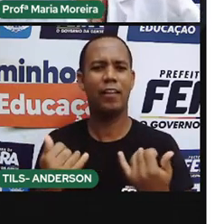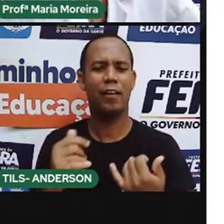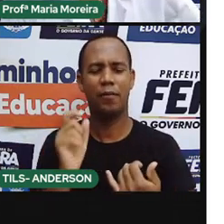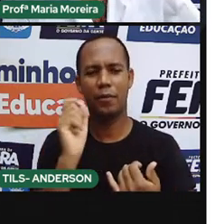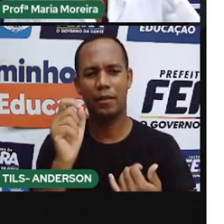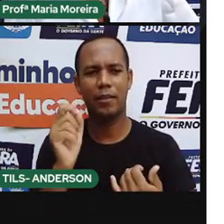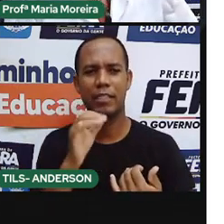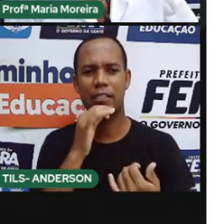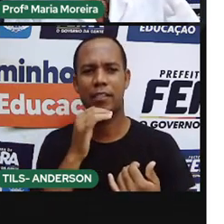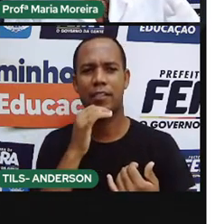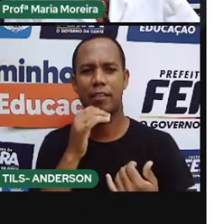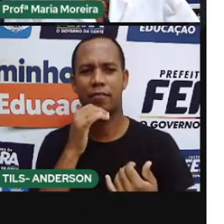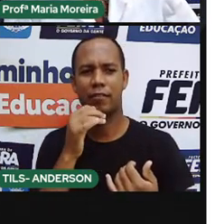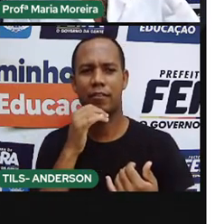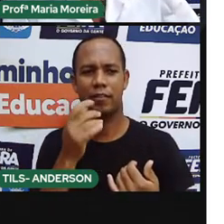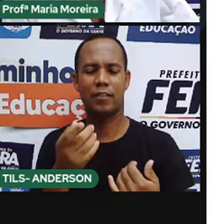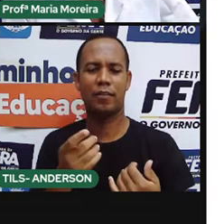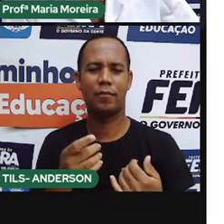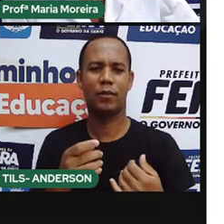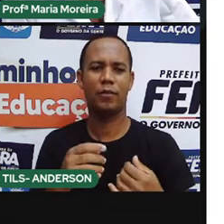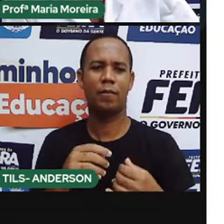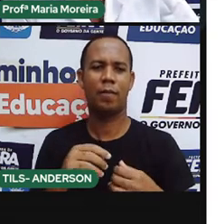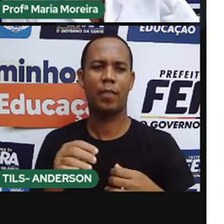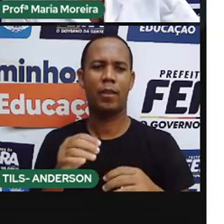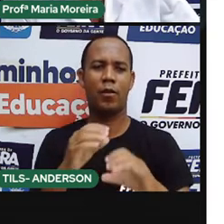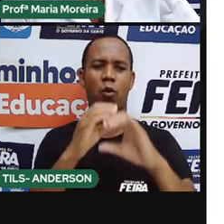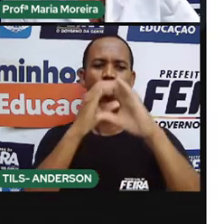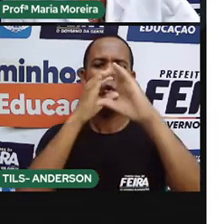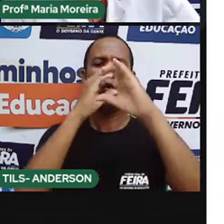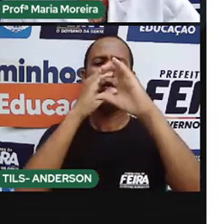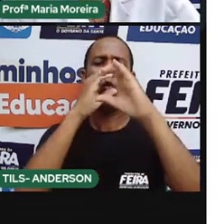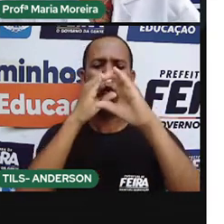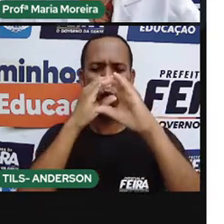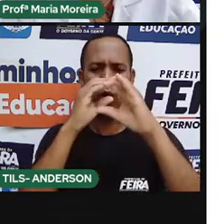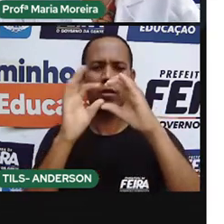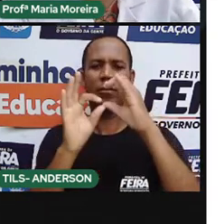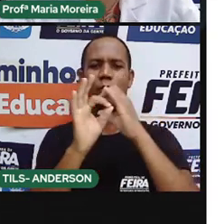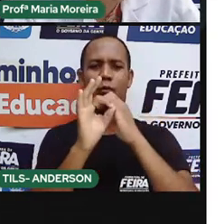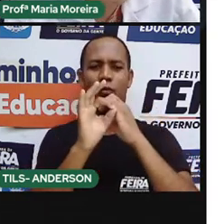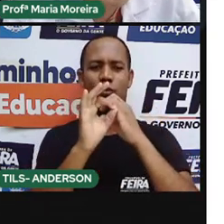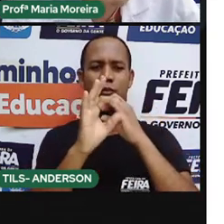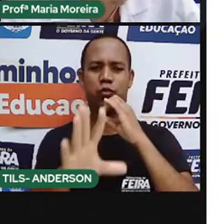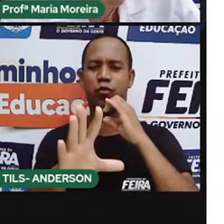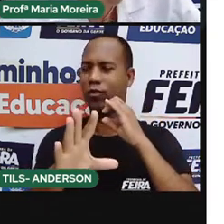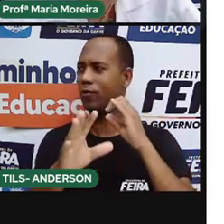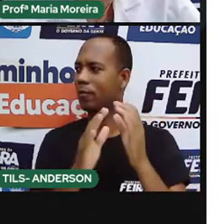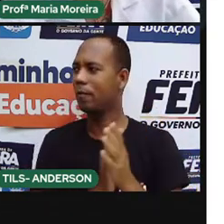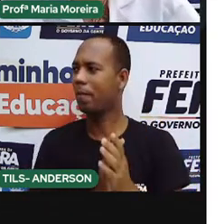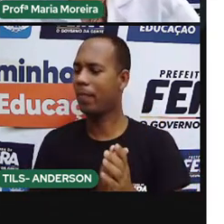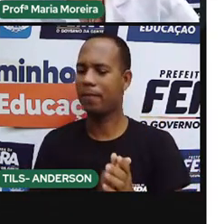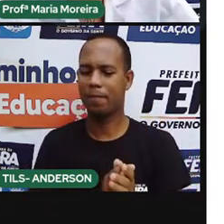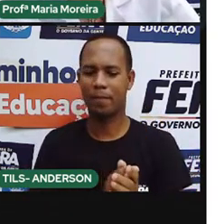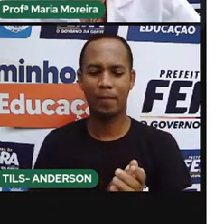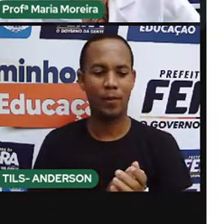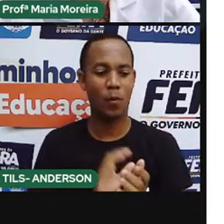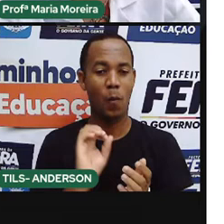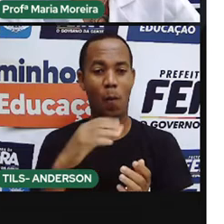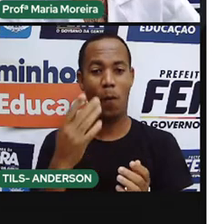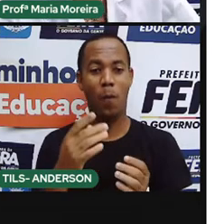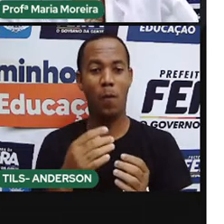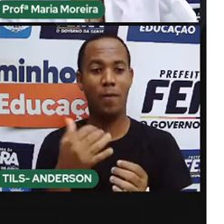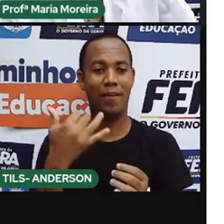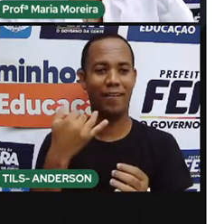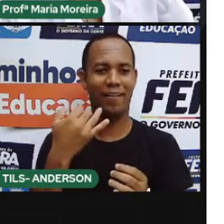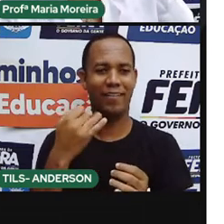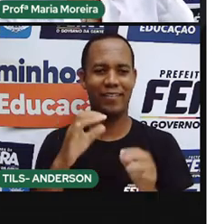que servem para tirar peças através do soco. Então, quantos de vocês aí nunca pegaram a canetinha,